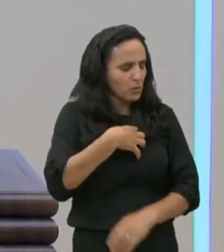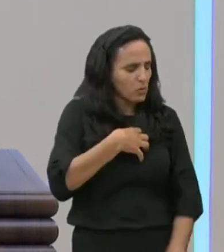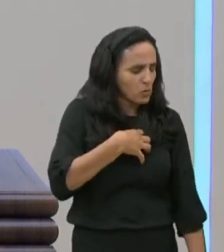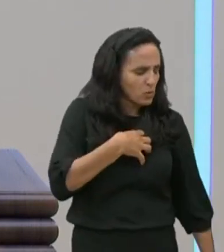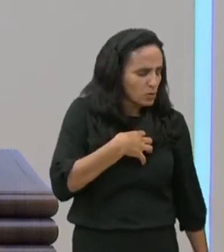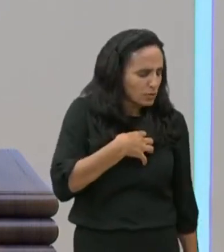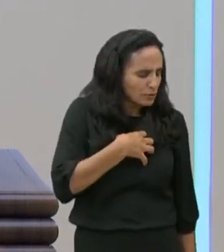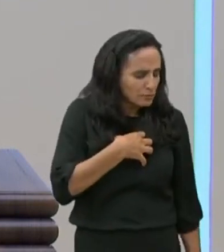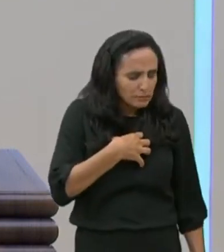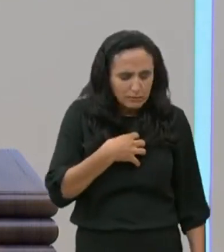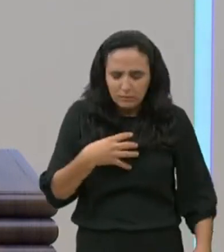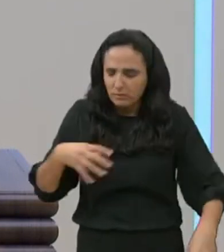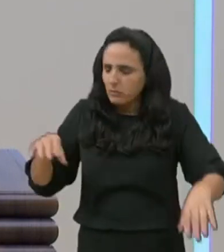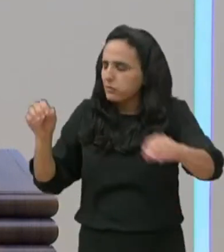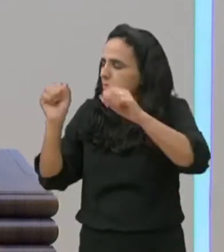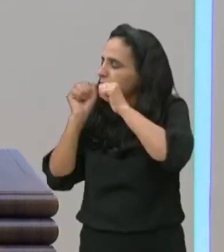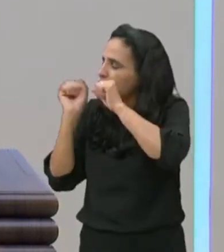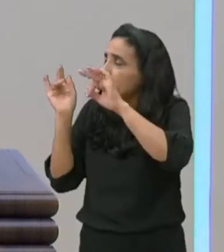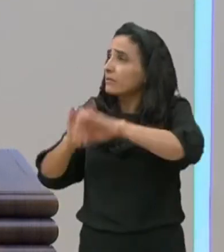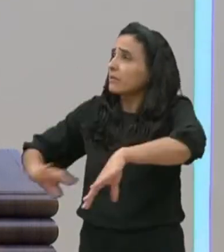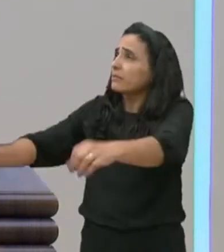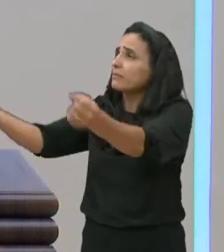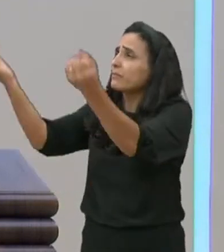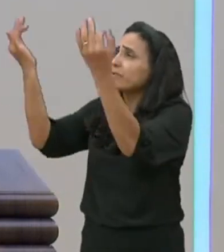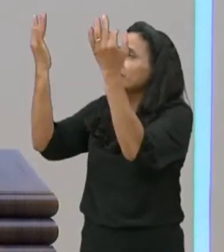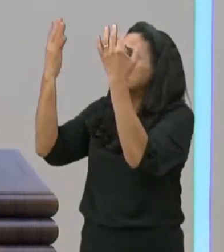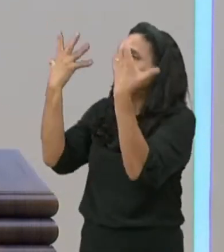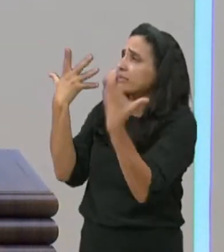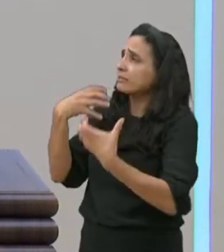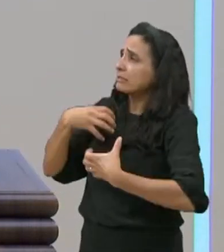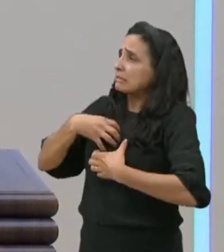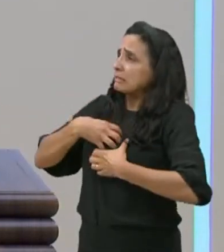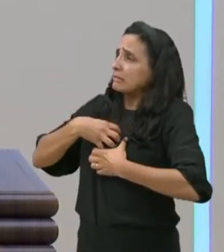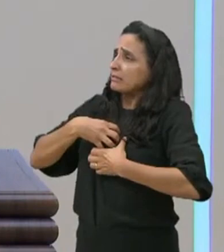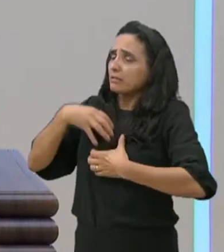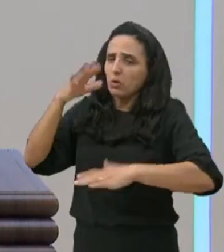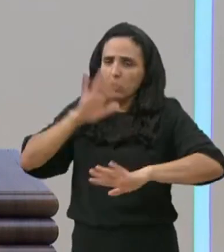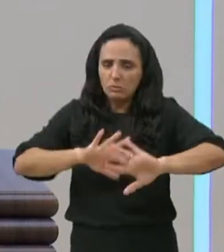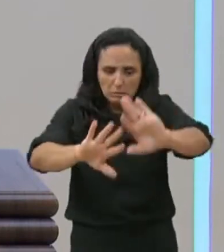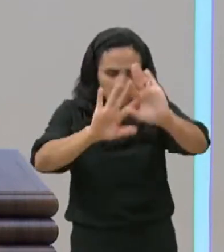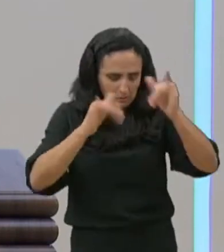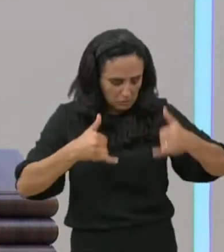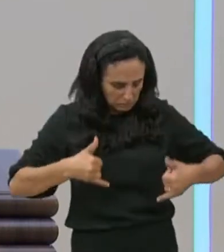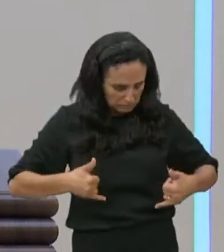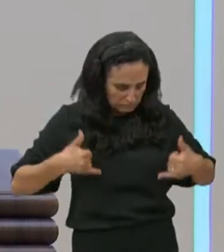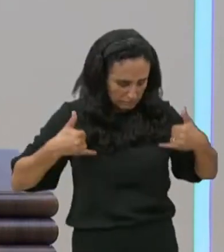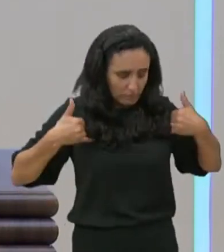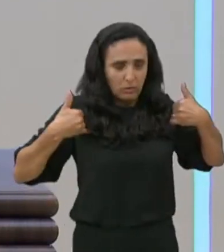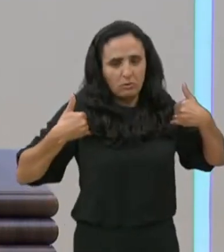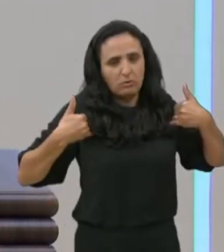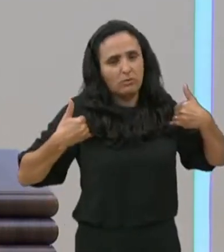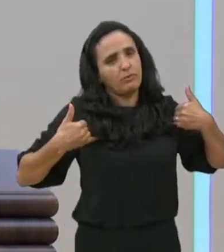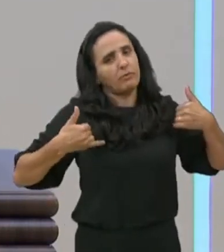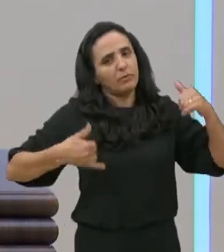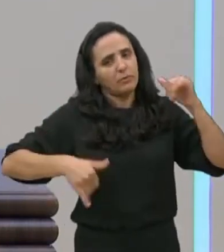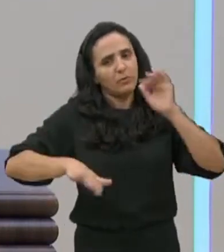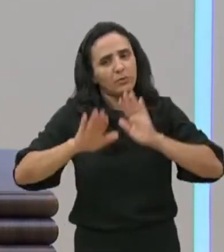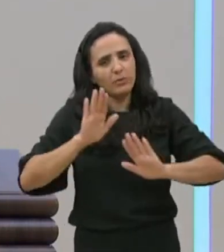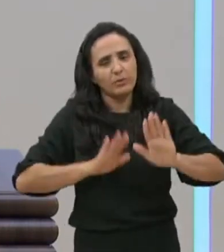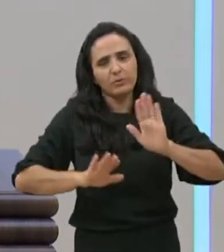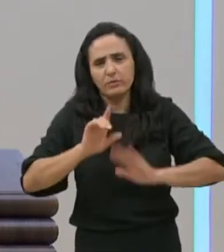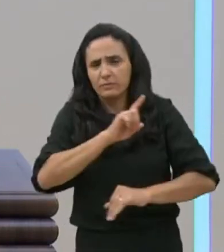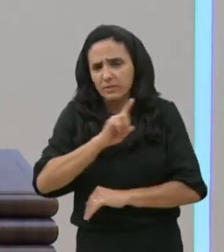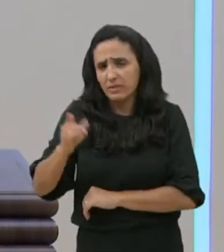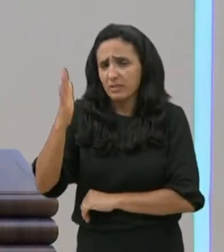humildes, é a palavra de Deus, que nos diz, que ele resiste, aos soberbo, mas aos humildes, ele dá graça, e você sabe o que é